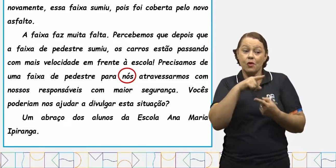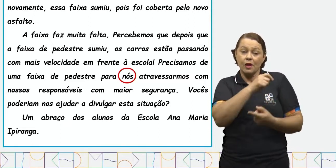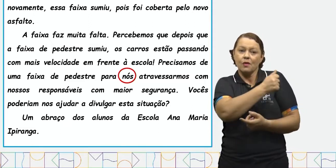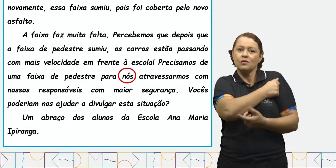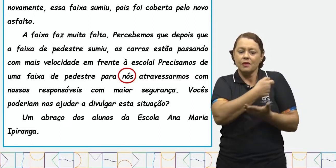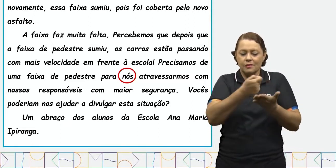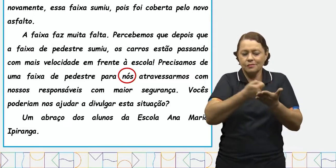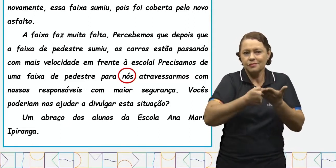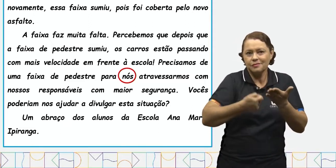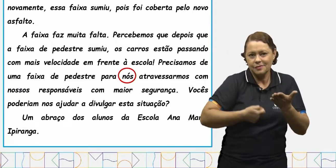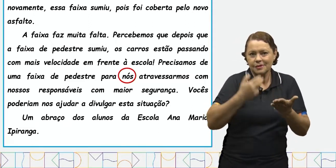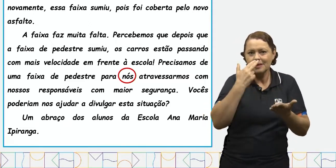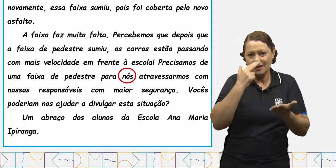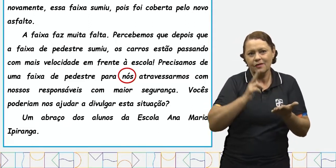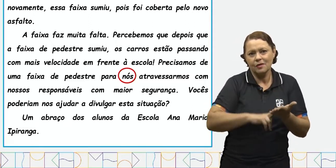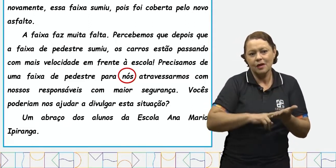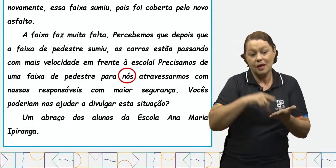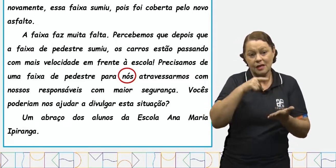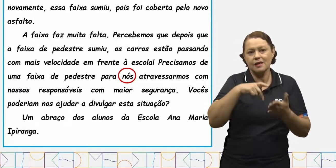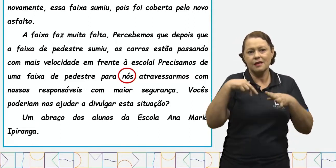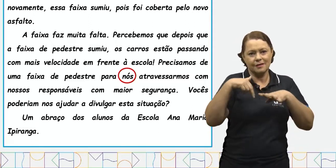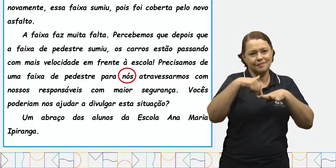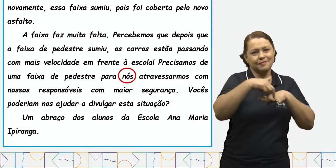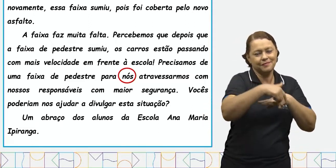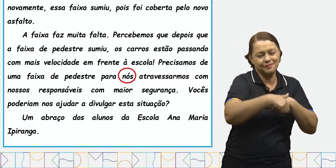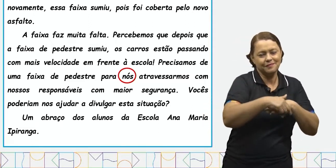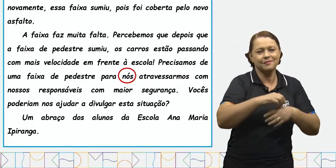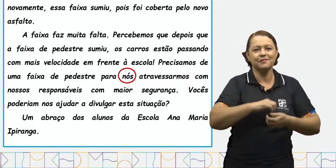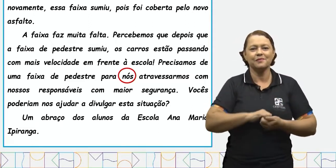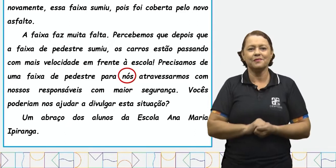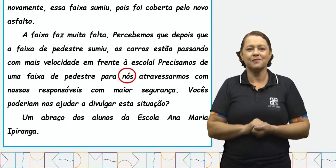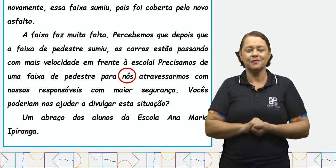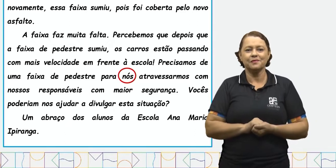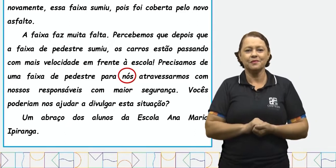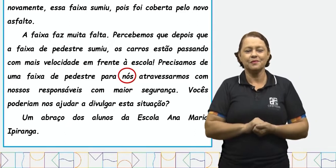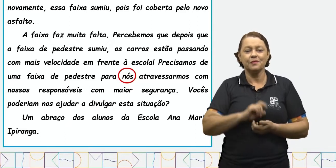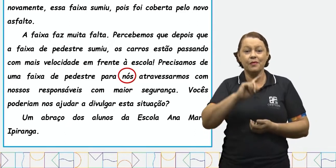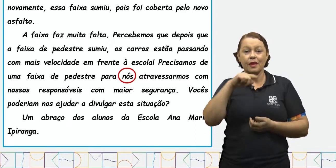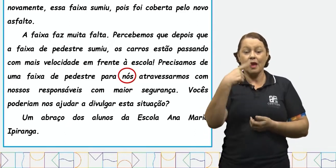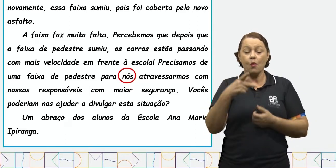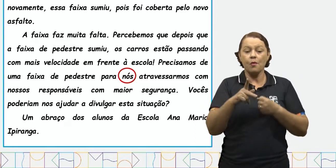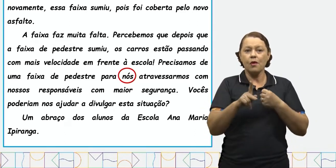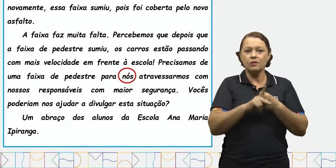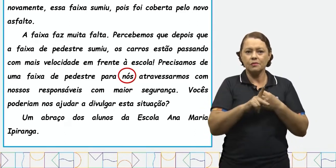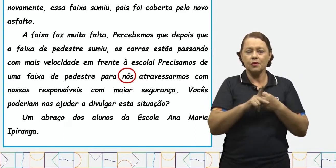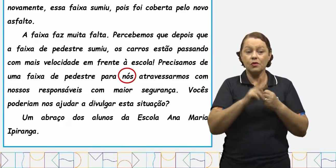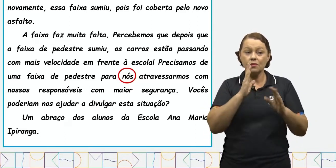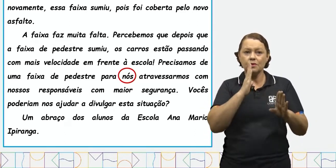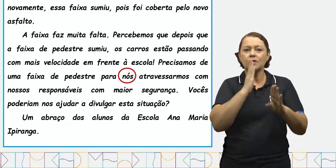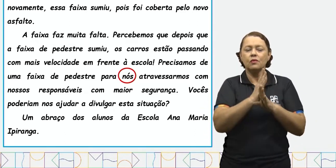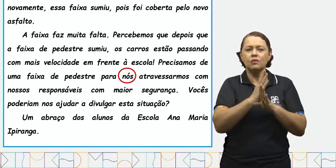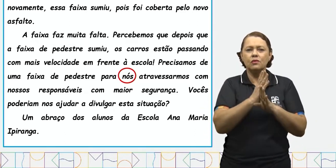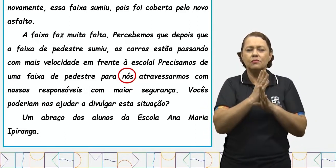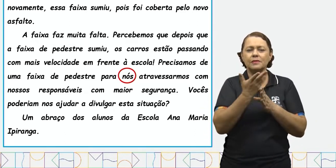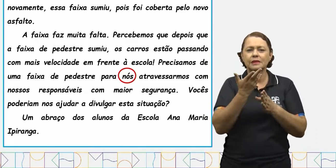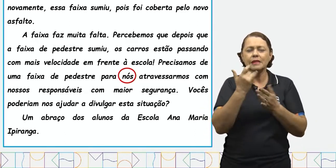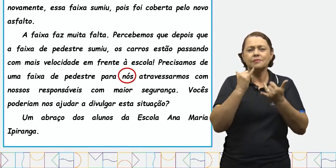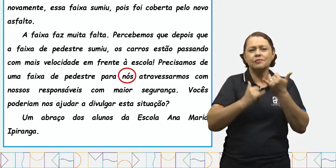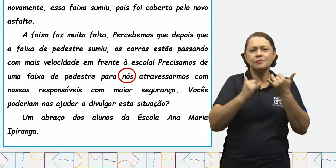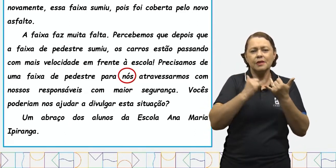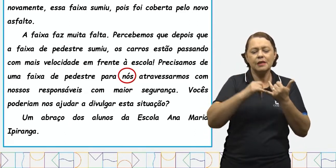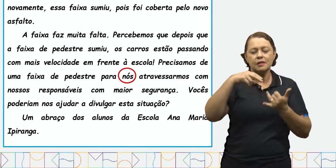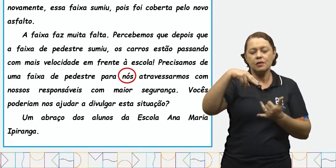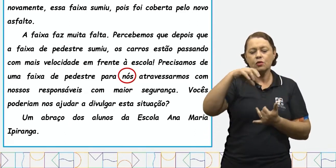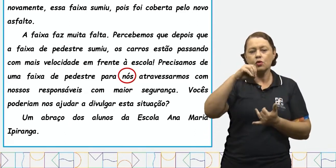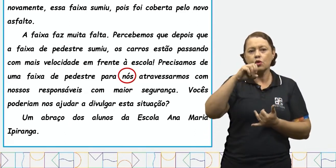a carta e são eles que atravessaram a faixa. O próximo pronome que identificamos é bem parecido com o pronome